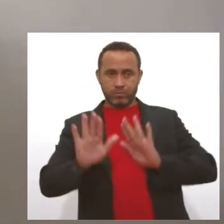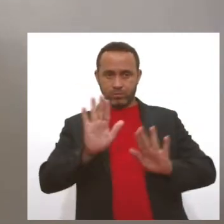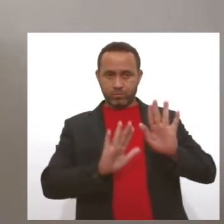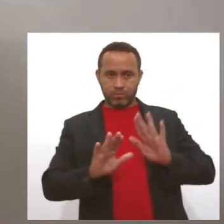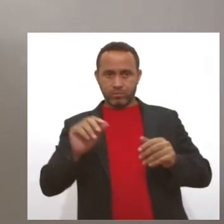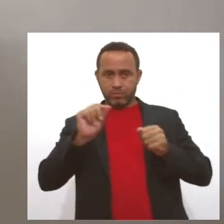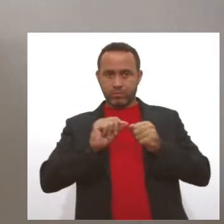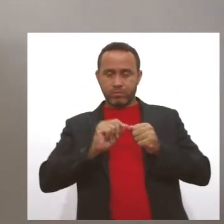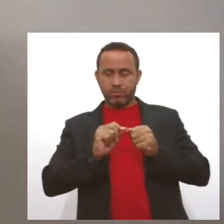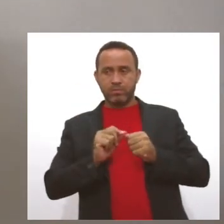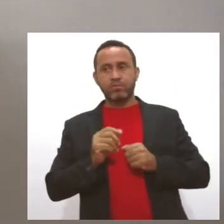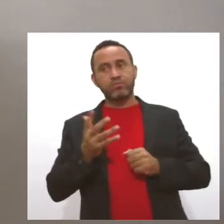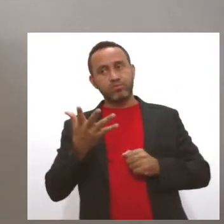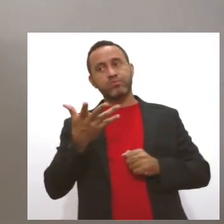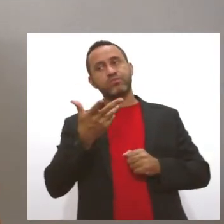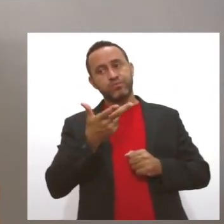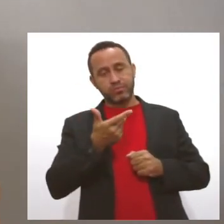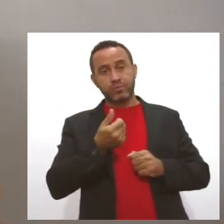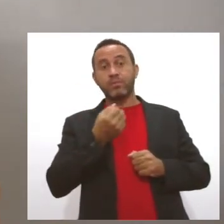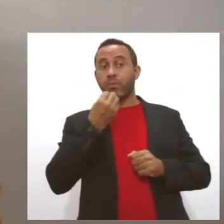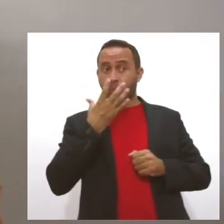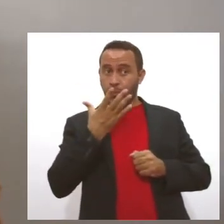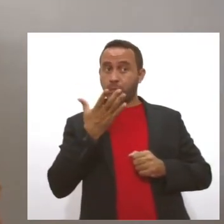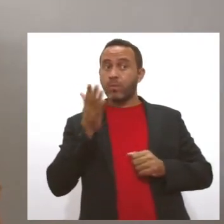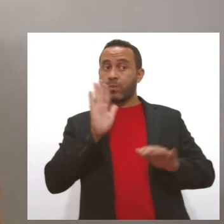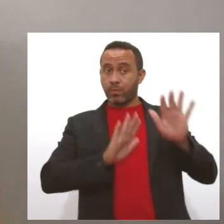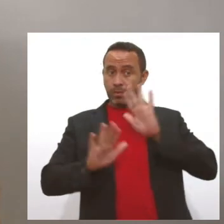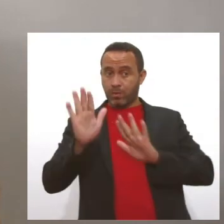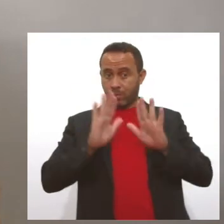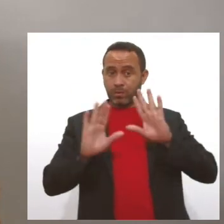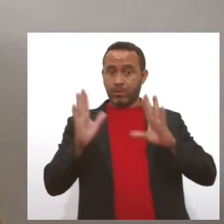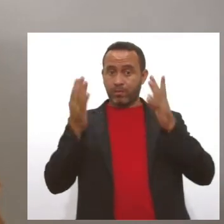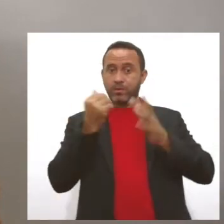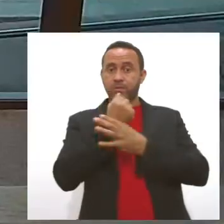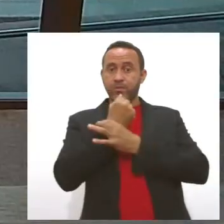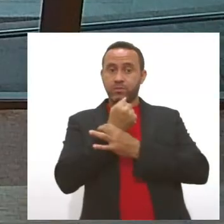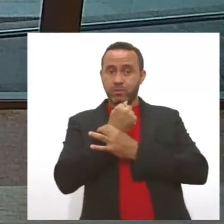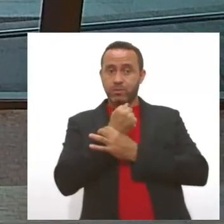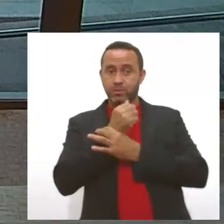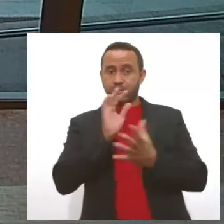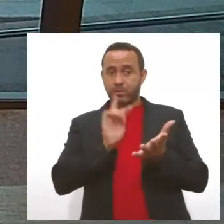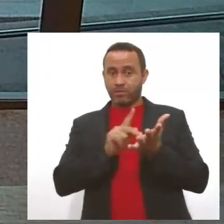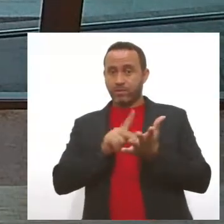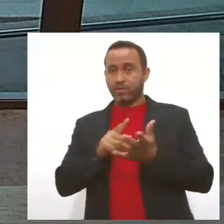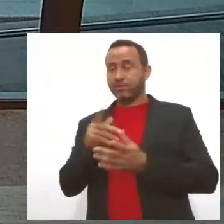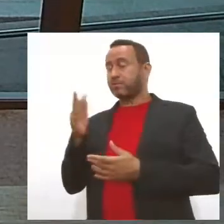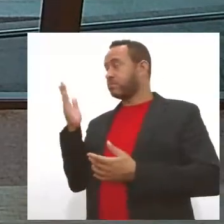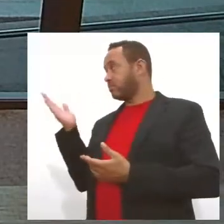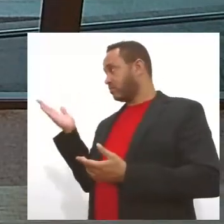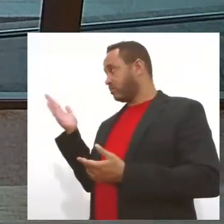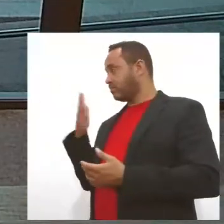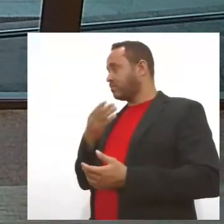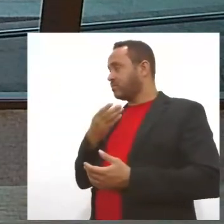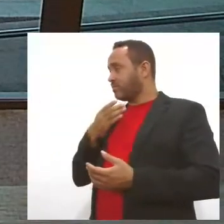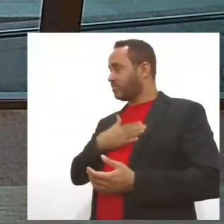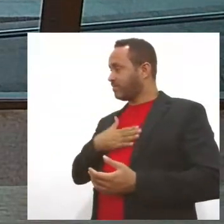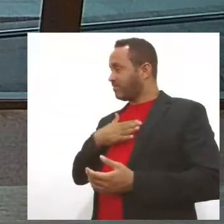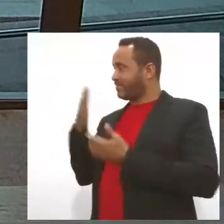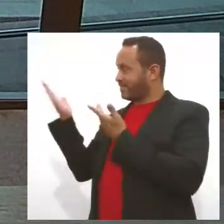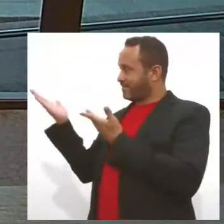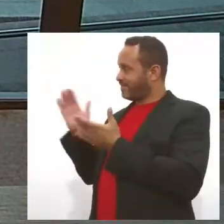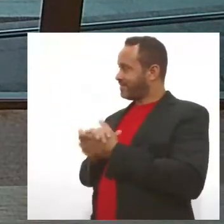Com um jeitinho, uma boa vontade, dá para fazer a festa de Natal com segurança, né, Val? Verdade, Arícia. Feliz Natal para você, viu?